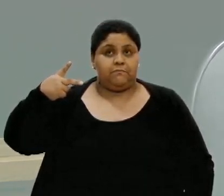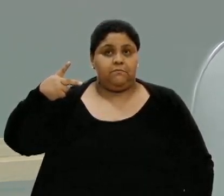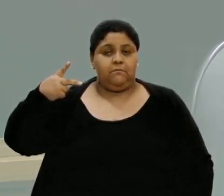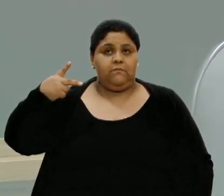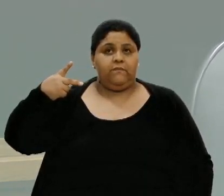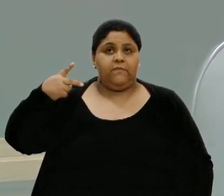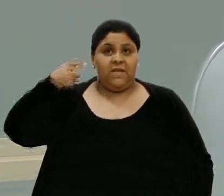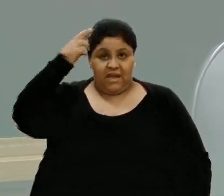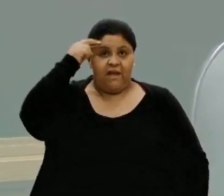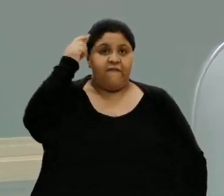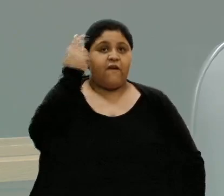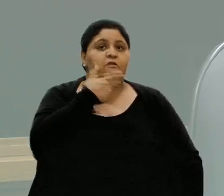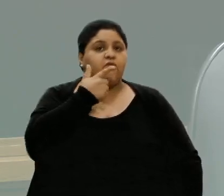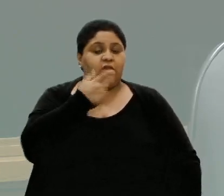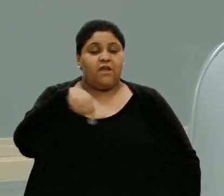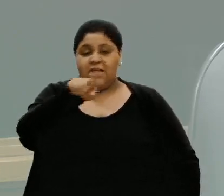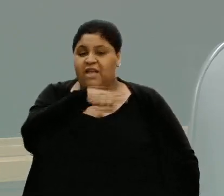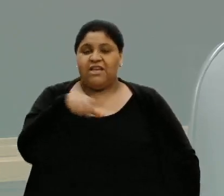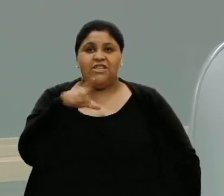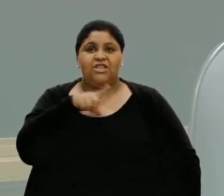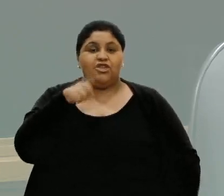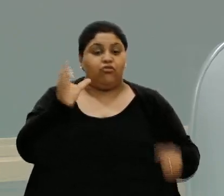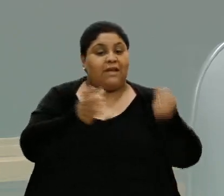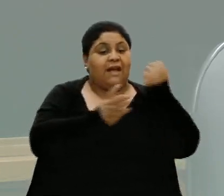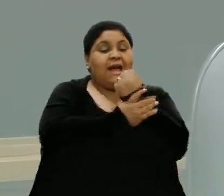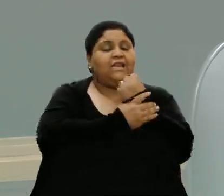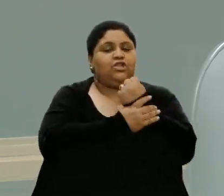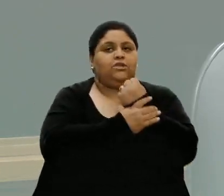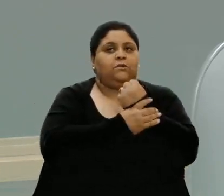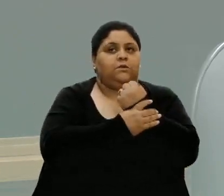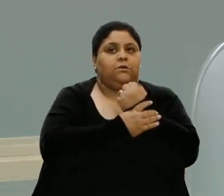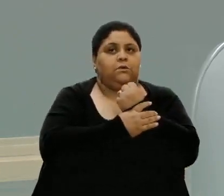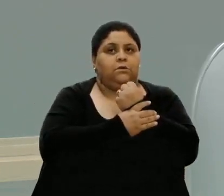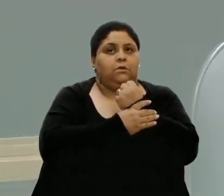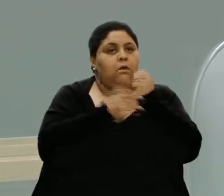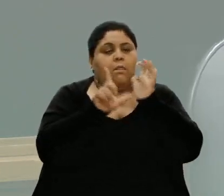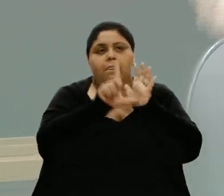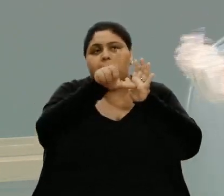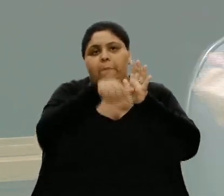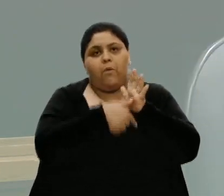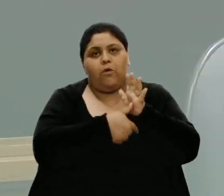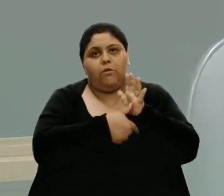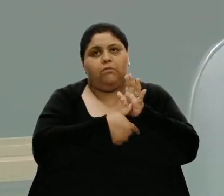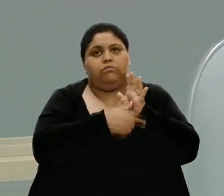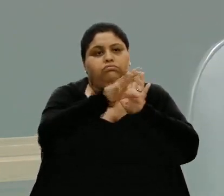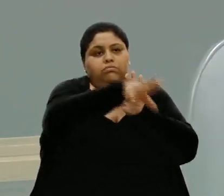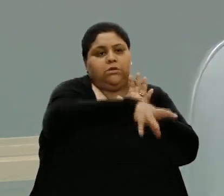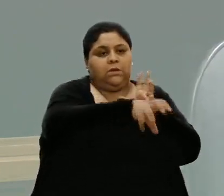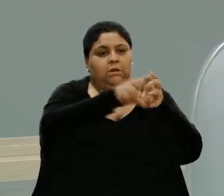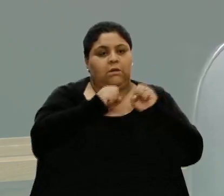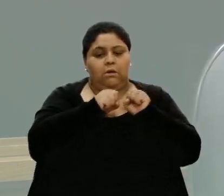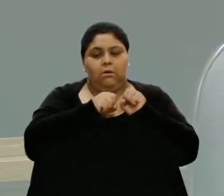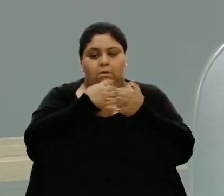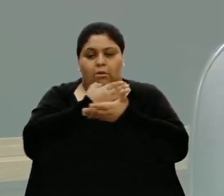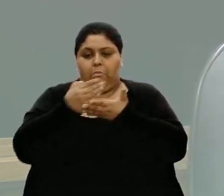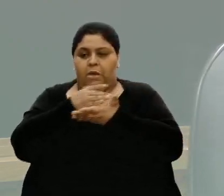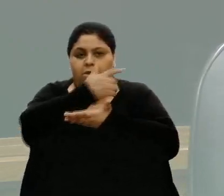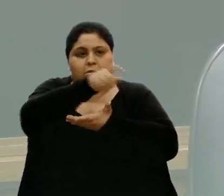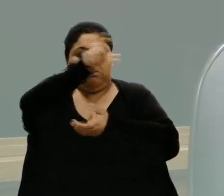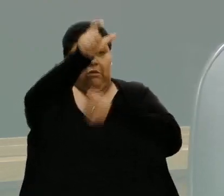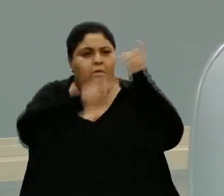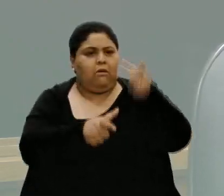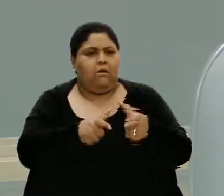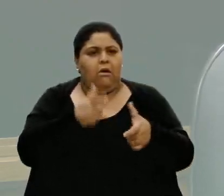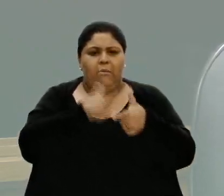Rafael falou, a gente não tem garantia de que daqui a pouco tu tira um e vai outra pessoa, porque as pessoas não têm